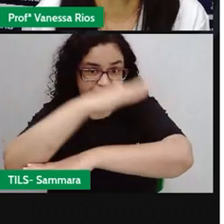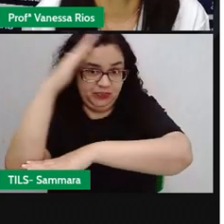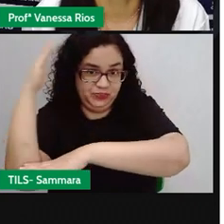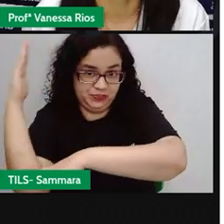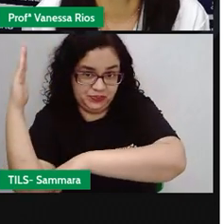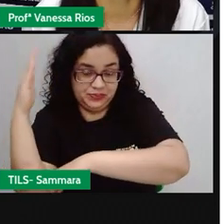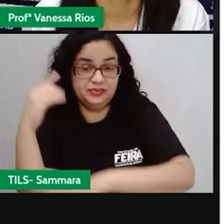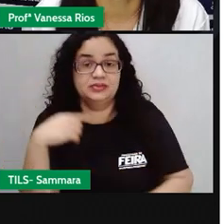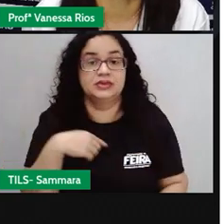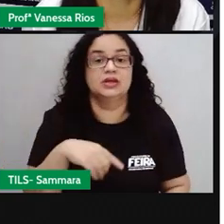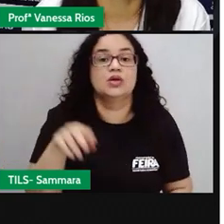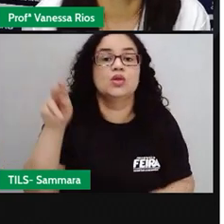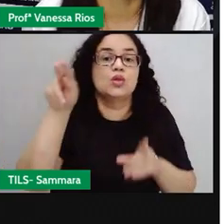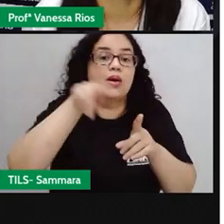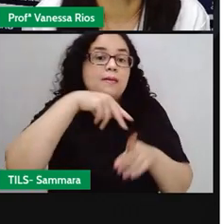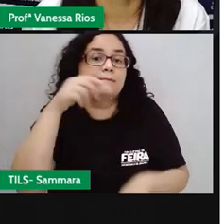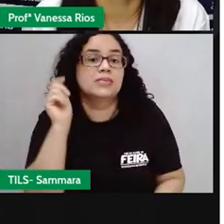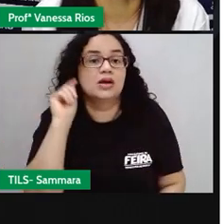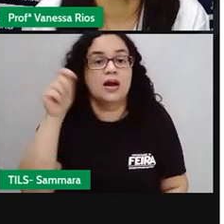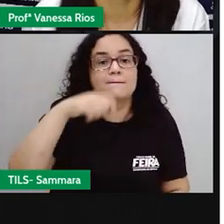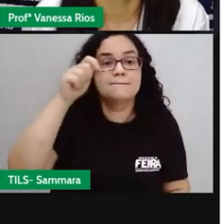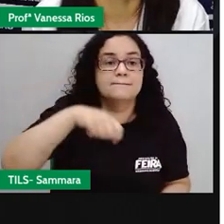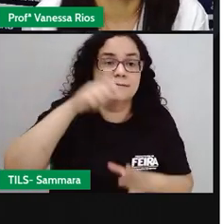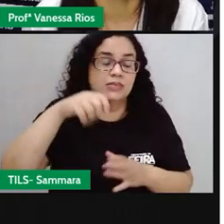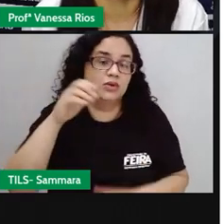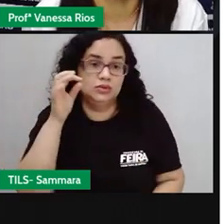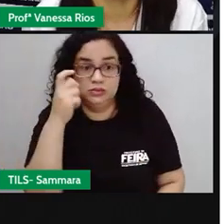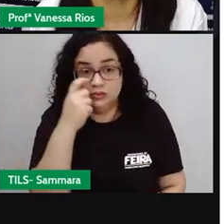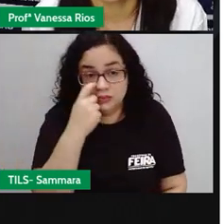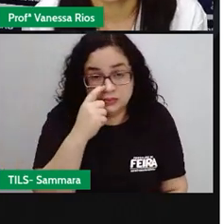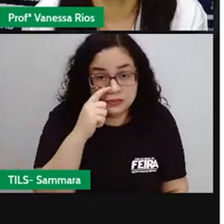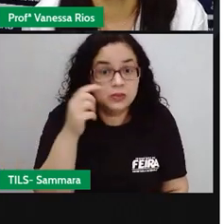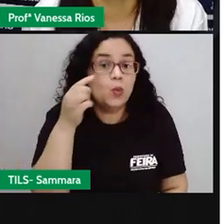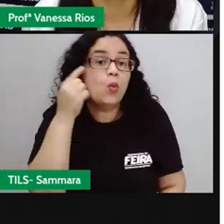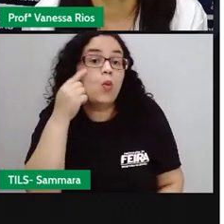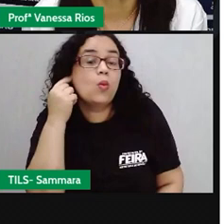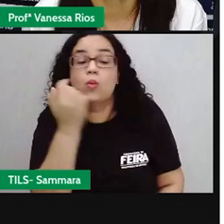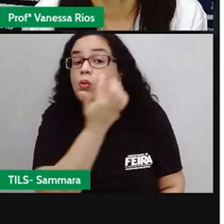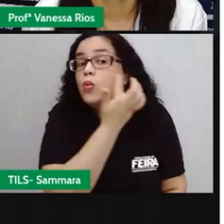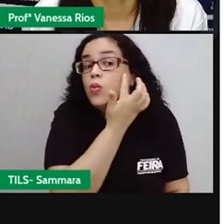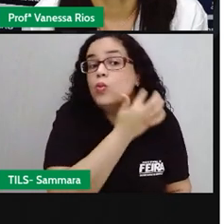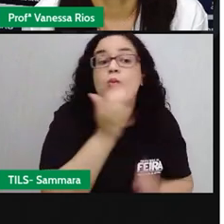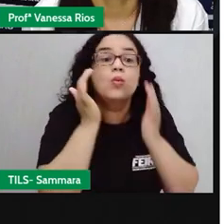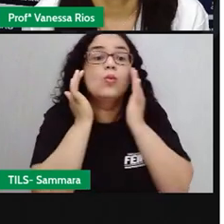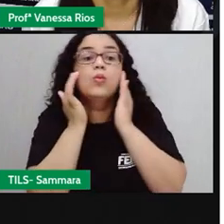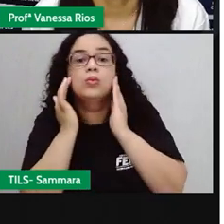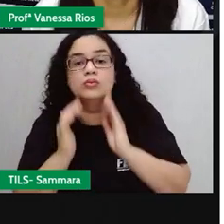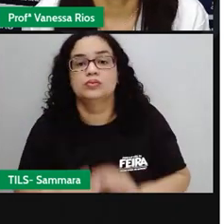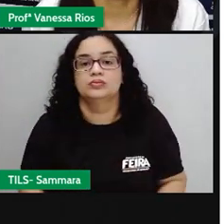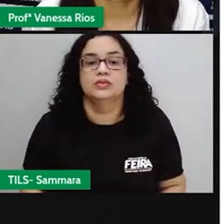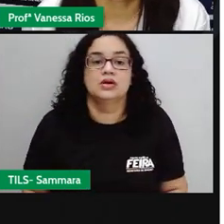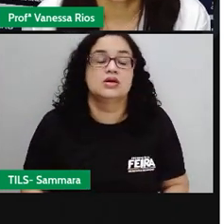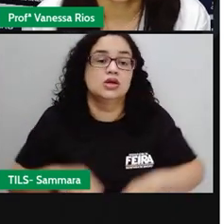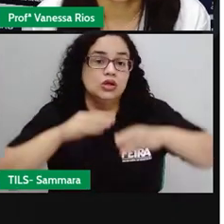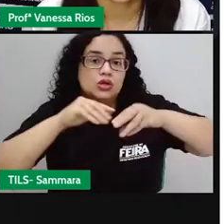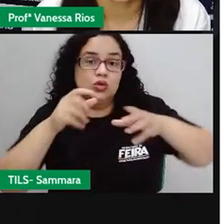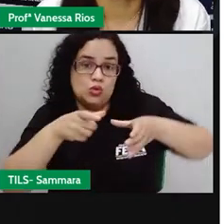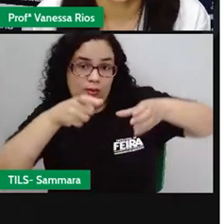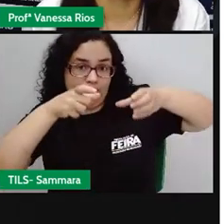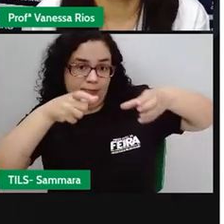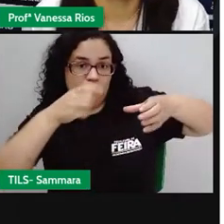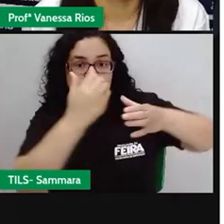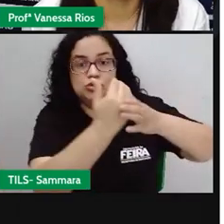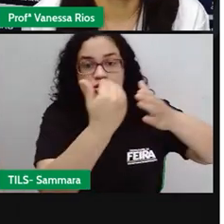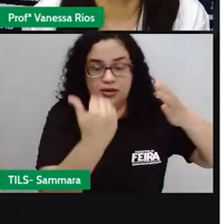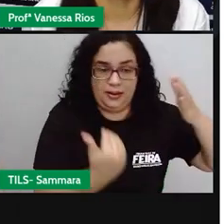Olha só, olha no pincel aí que a bruxa está usando para passar a maquiagem. No pote que